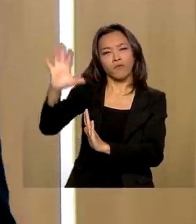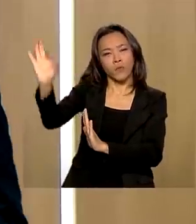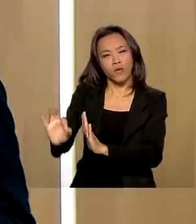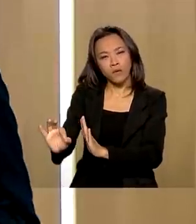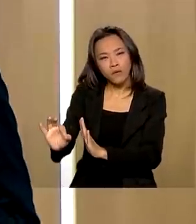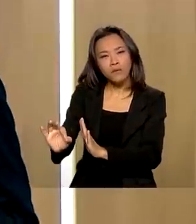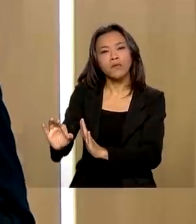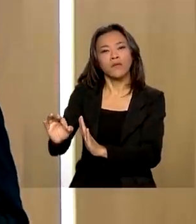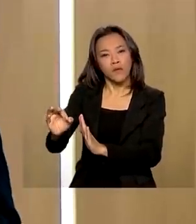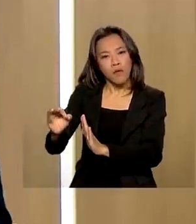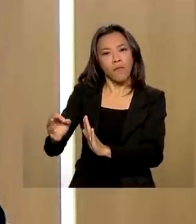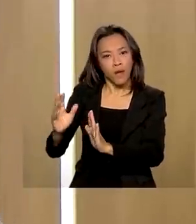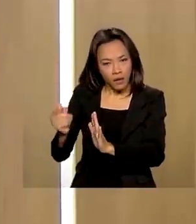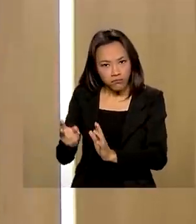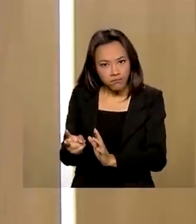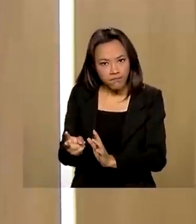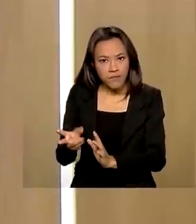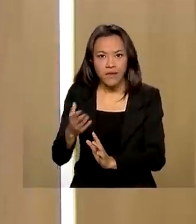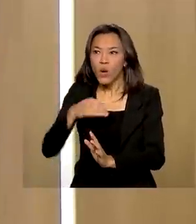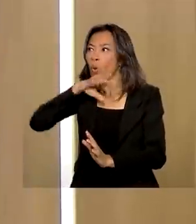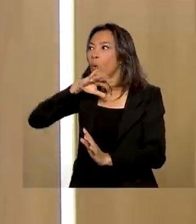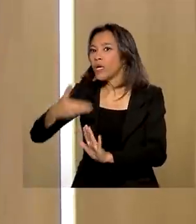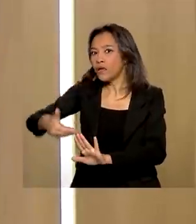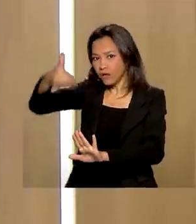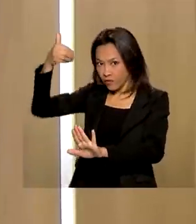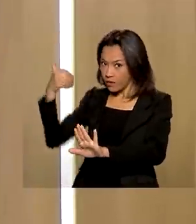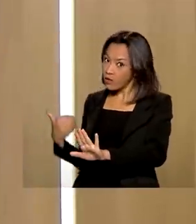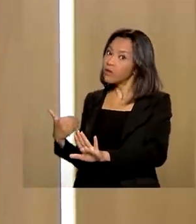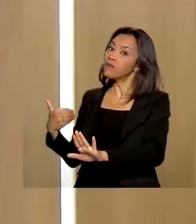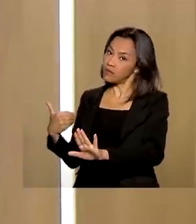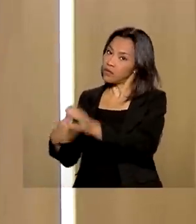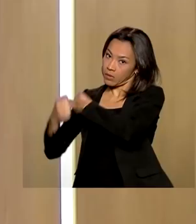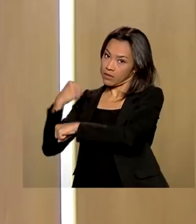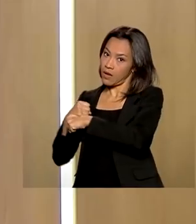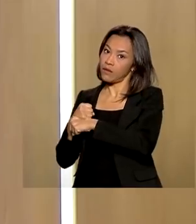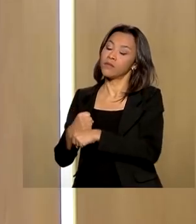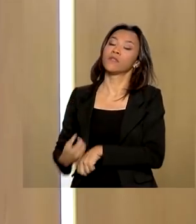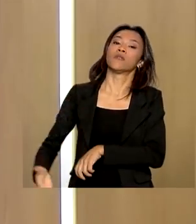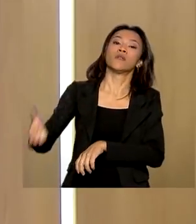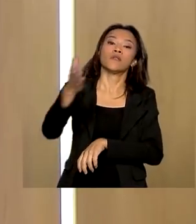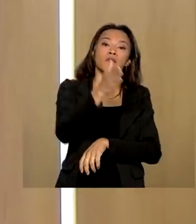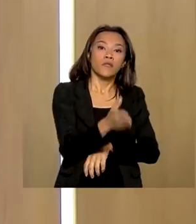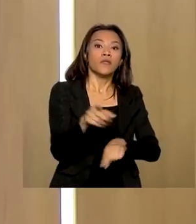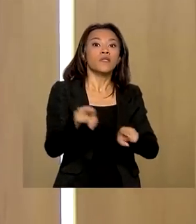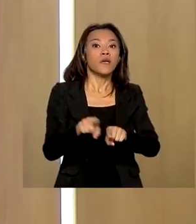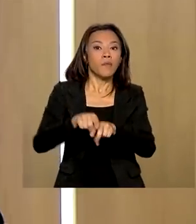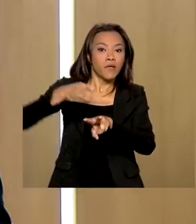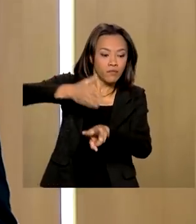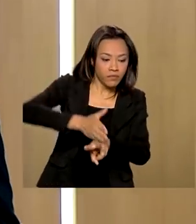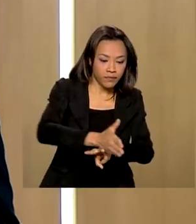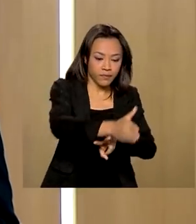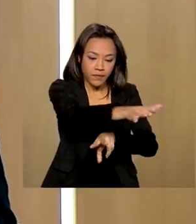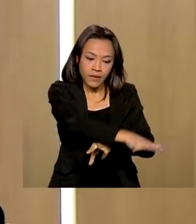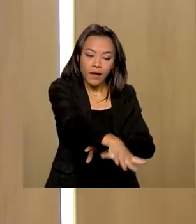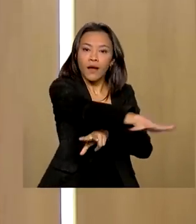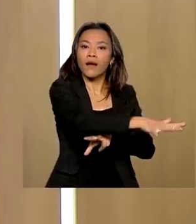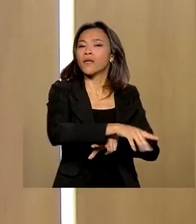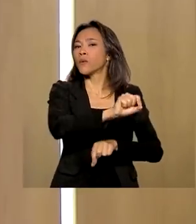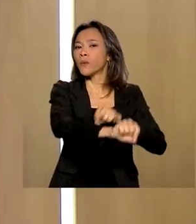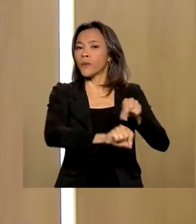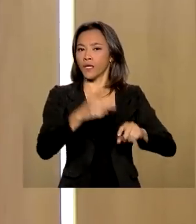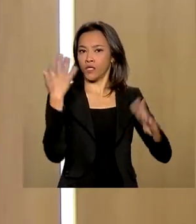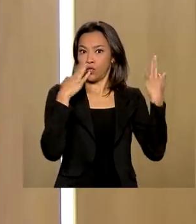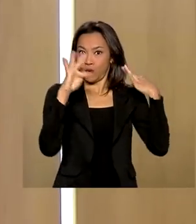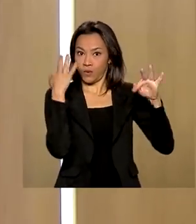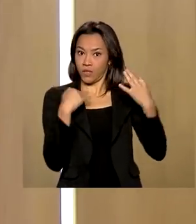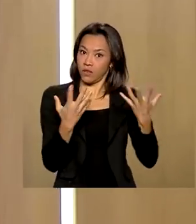para contrabalançar o resultado ruim que o setor teve no ano passado. Com destaque para o setor de turismo, que se espera